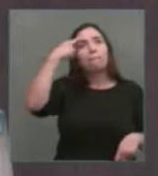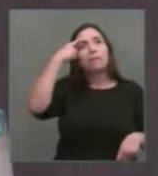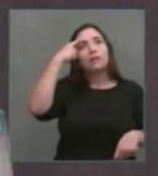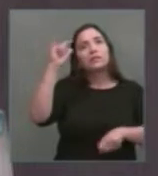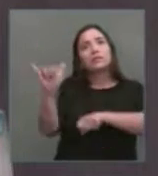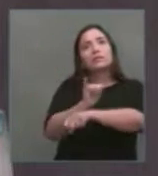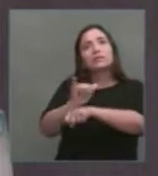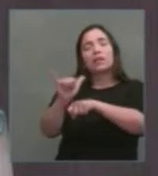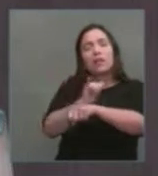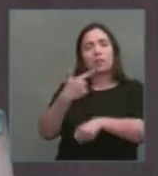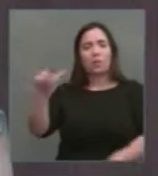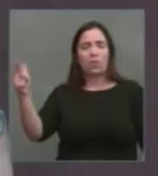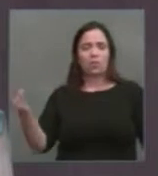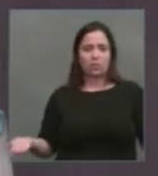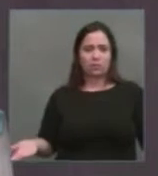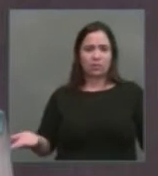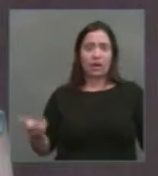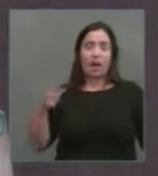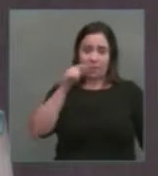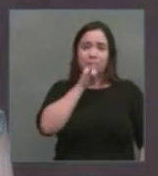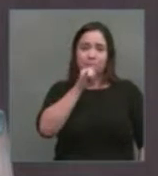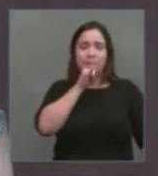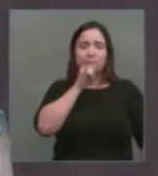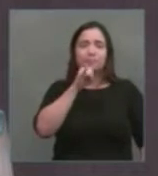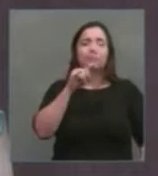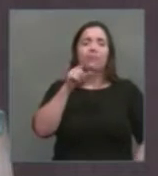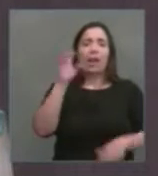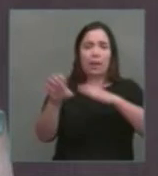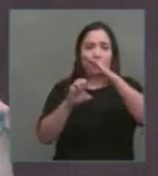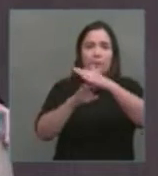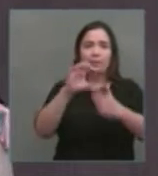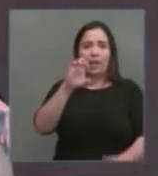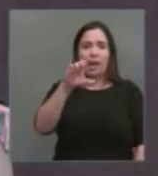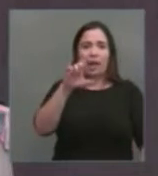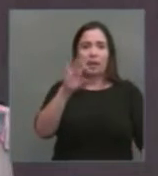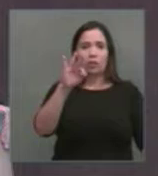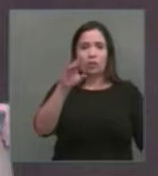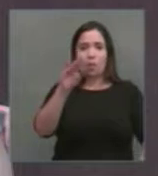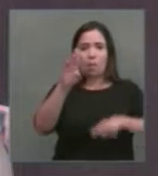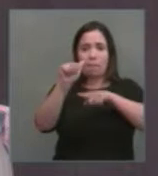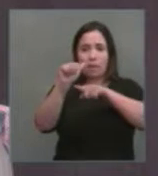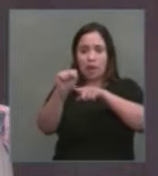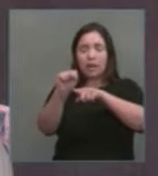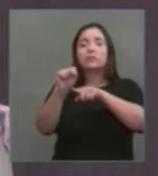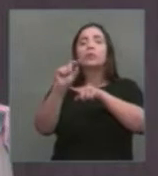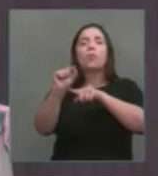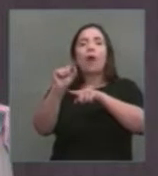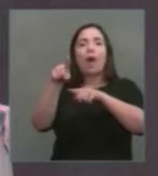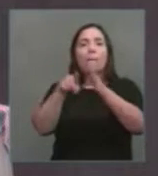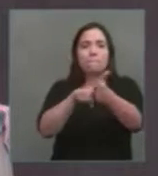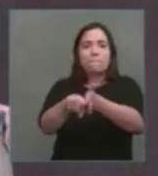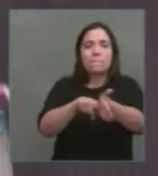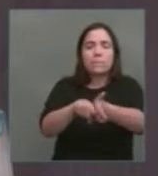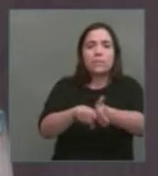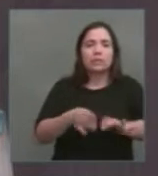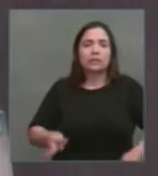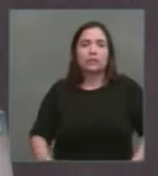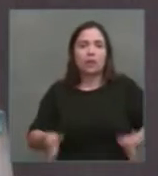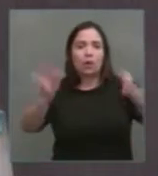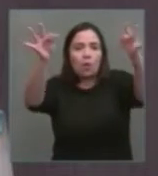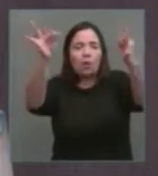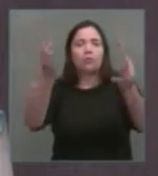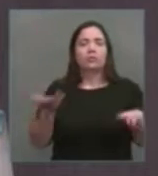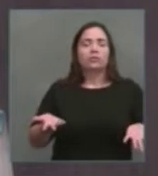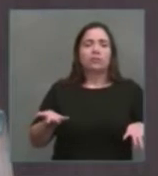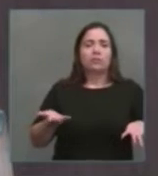Eletrobras, que tem um passado de pesquisa tecnológica, de investimento em infraestrutura,